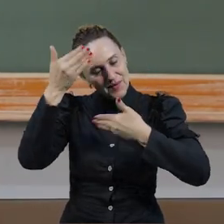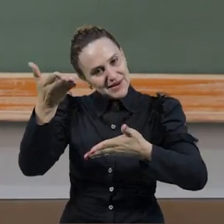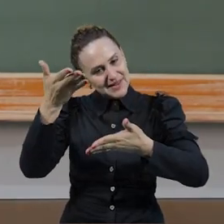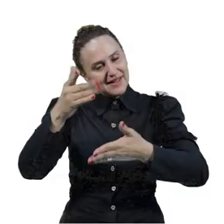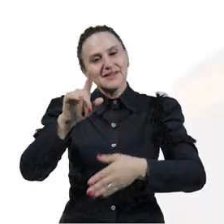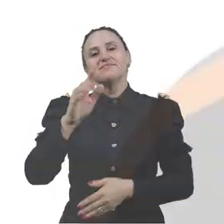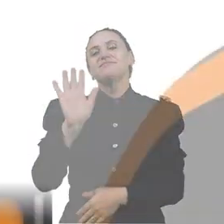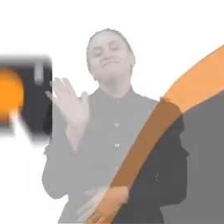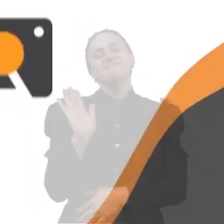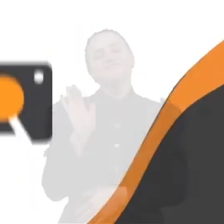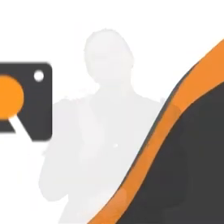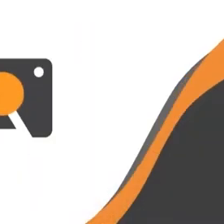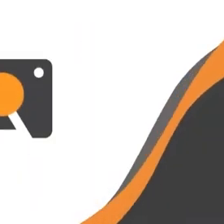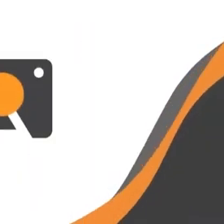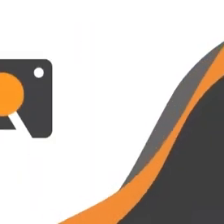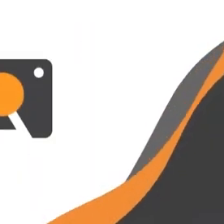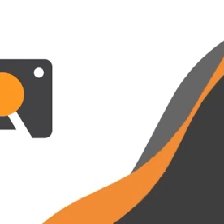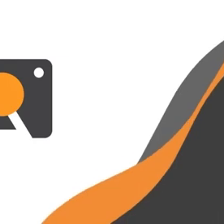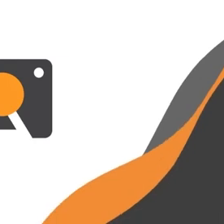Até mais.